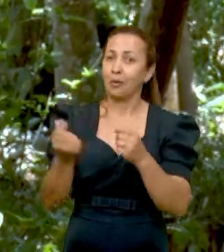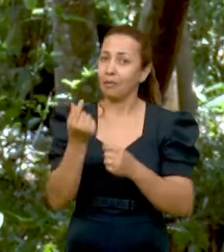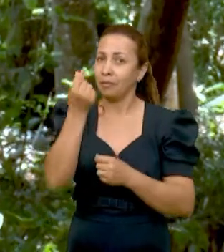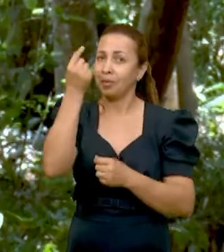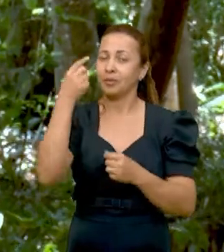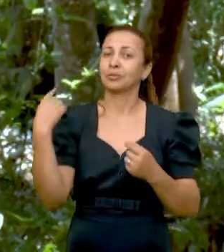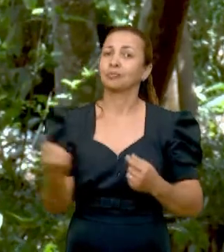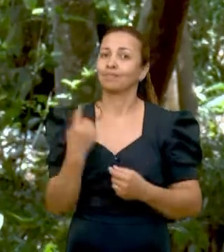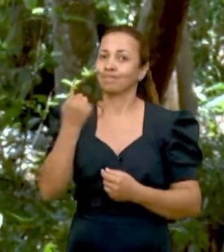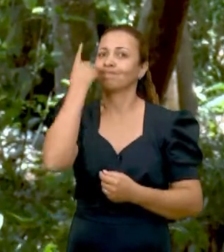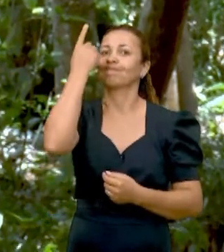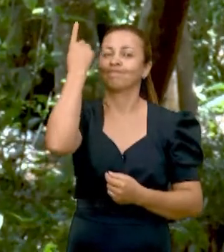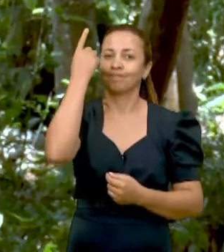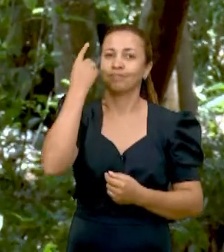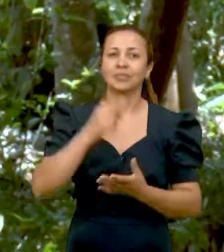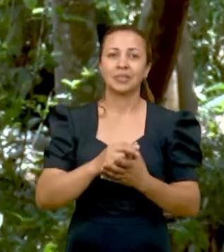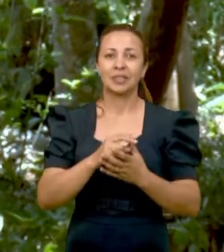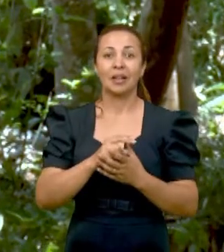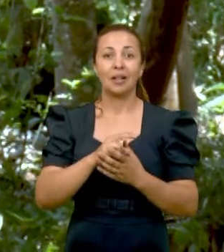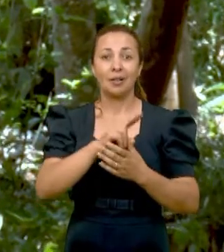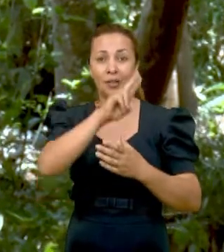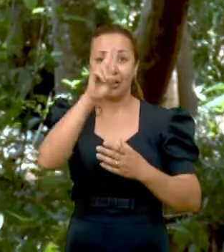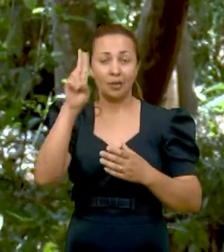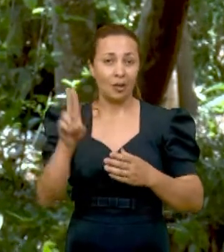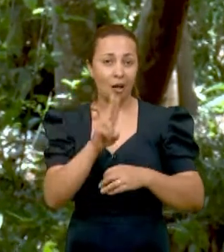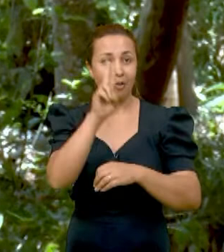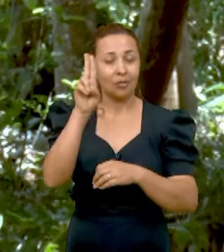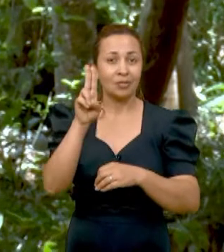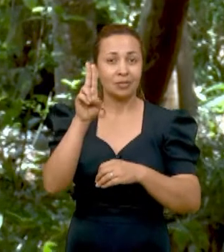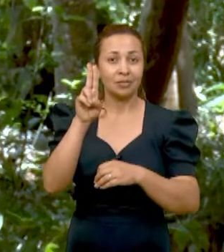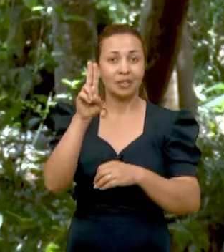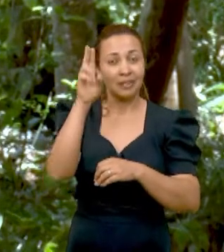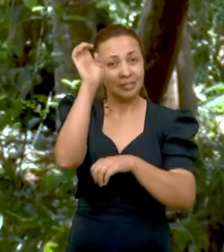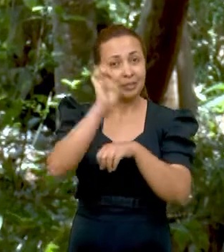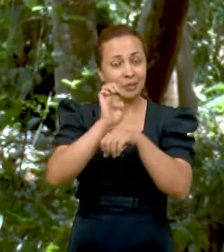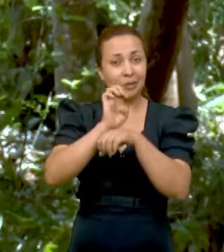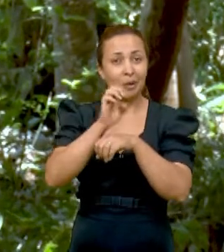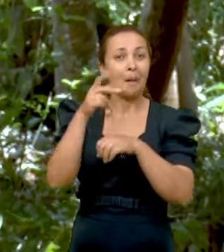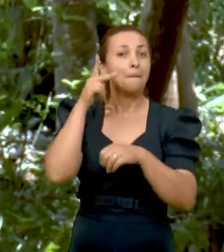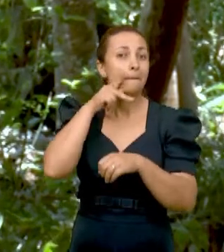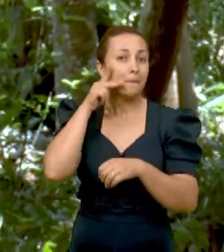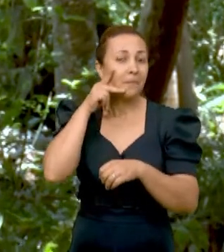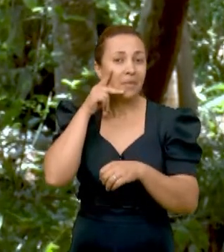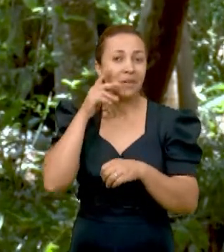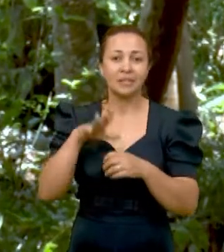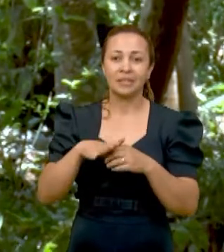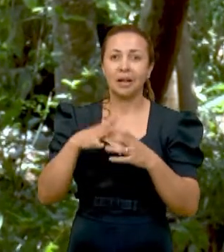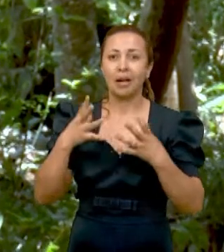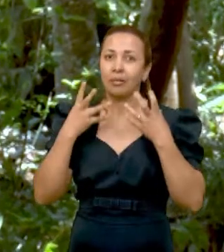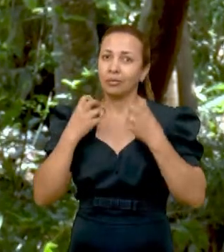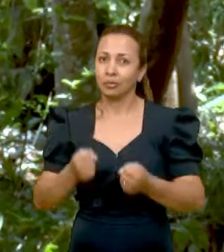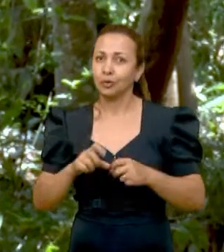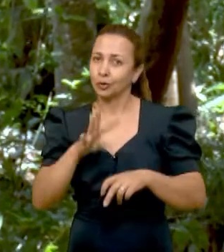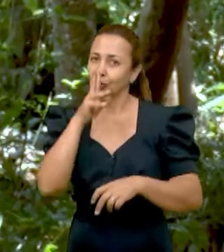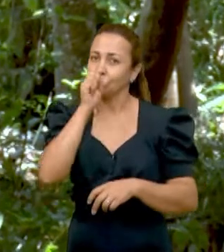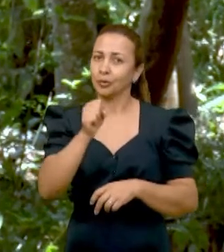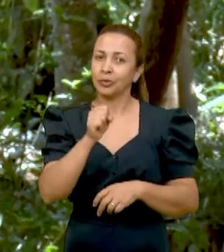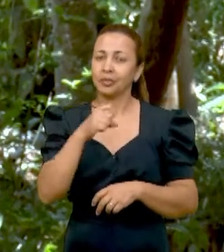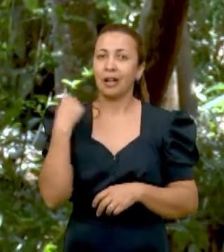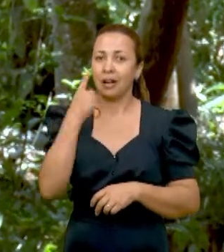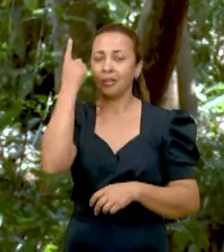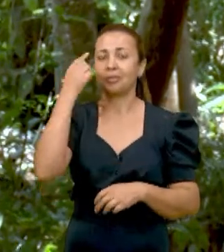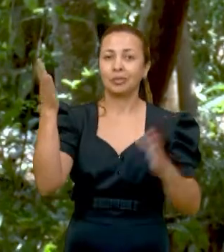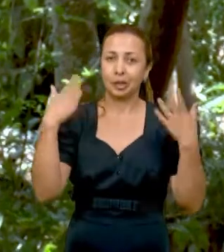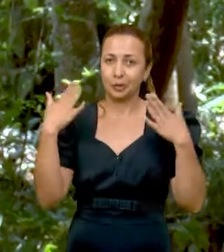subir. Na Universidade Estadual da Paraíba, pesquisadores estão desenvolvendo um feijão que resiste à escassez de água e às